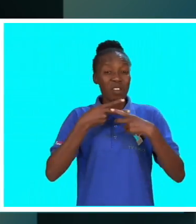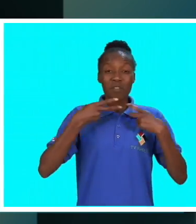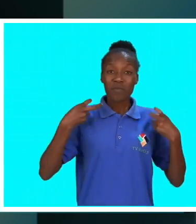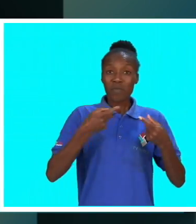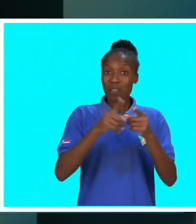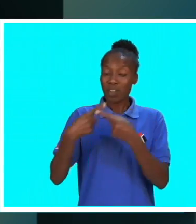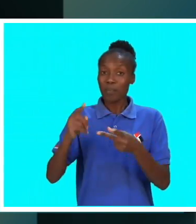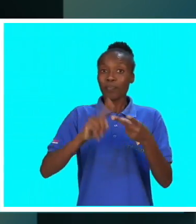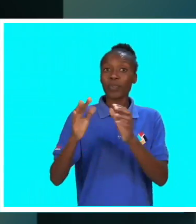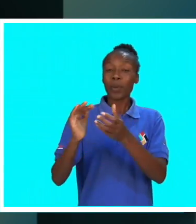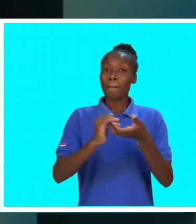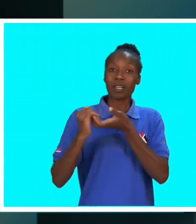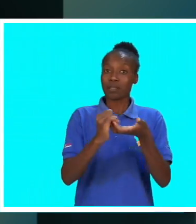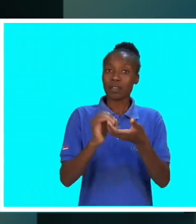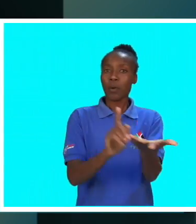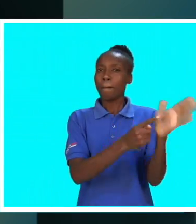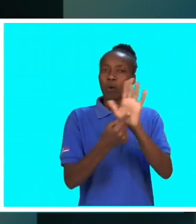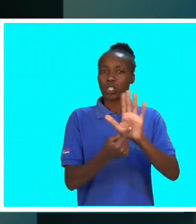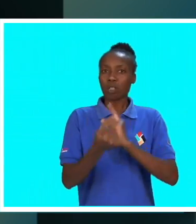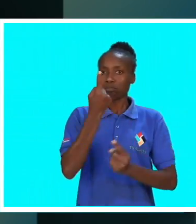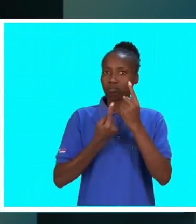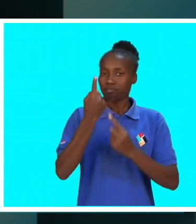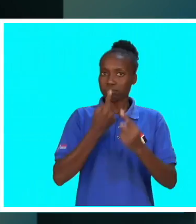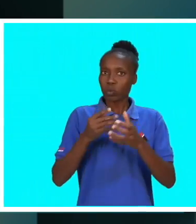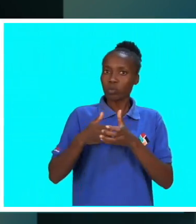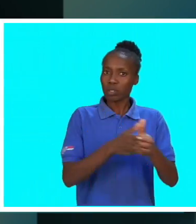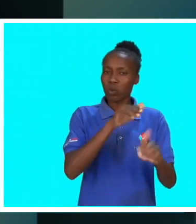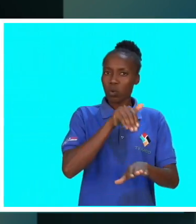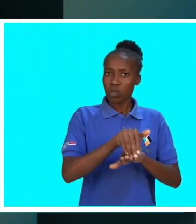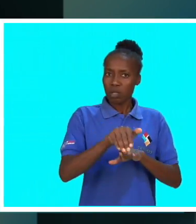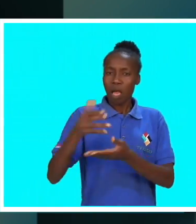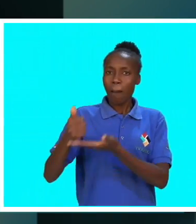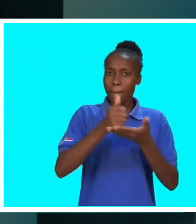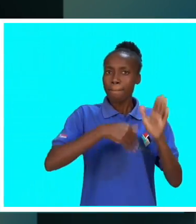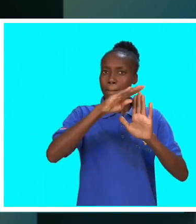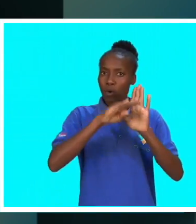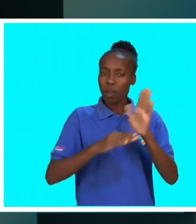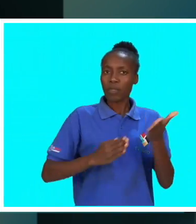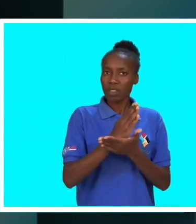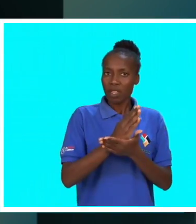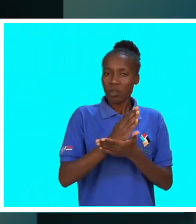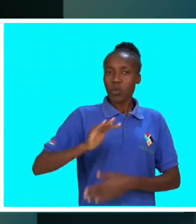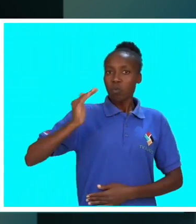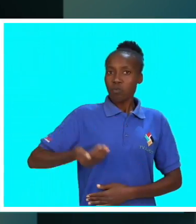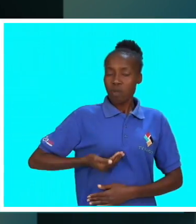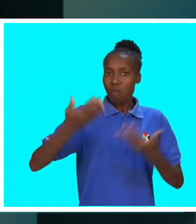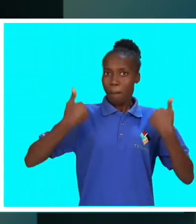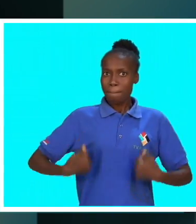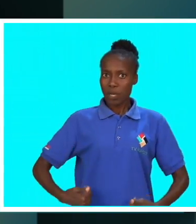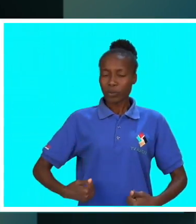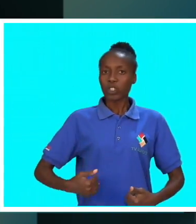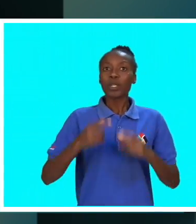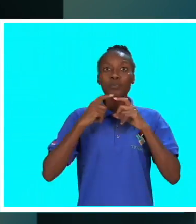as várias vozes. Os parceiros também mostraram hoje aqui neste debate o compromisso em continuar a apoiar a agenda dos direitos humanos das mulheres em